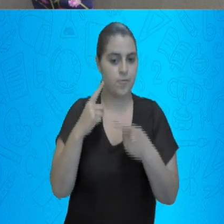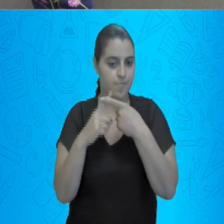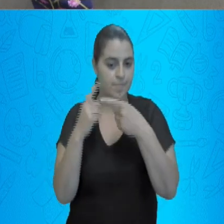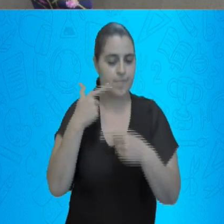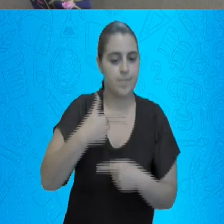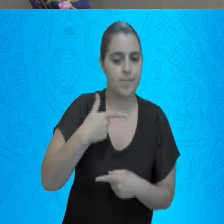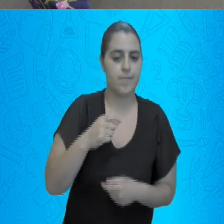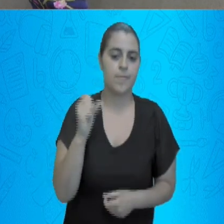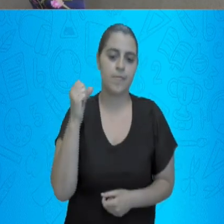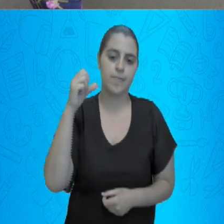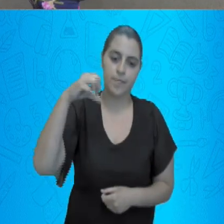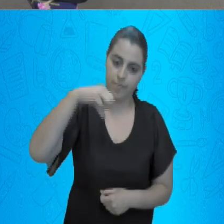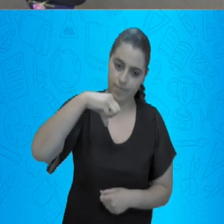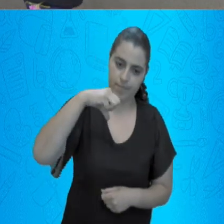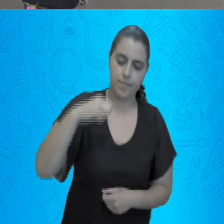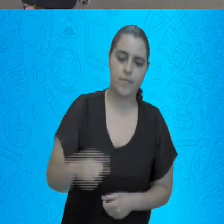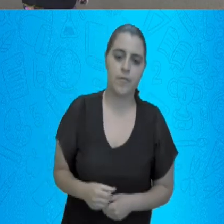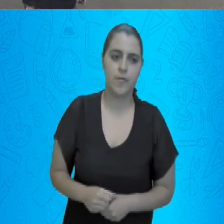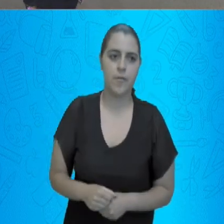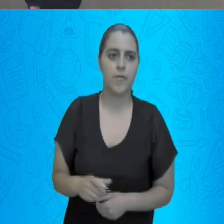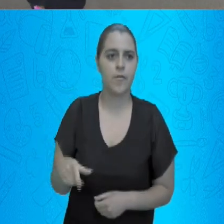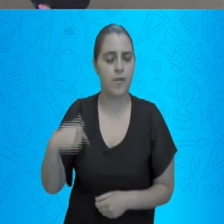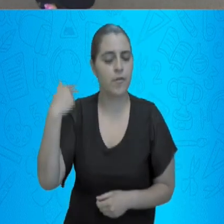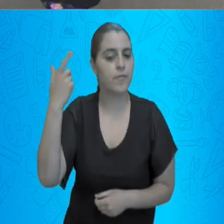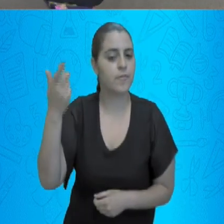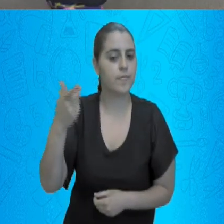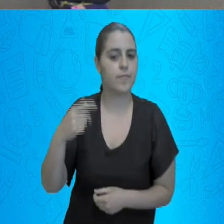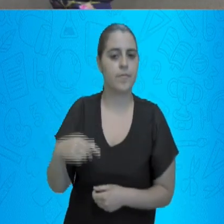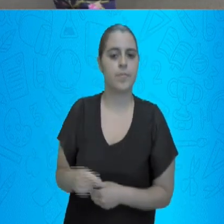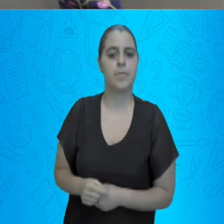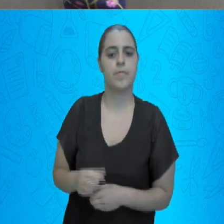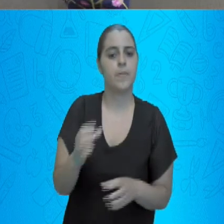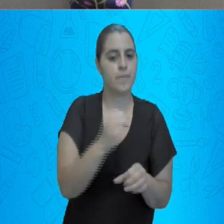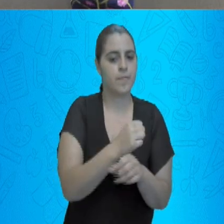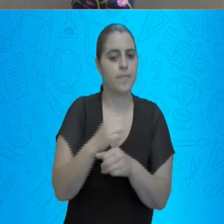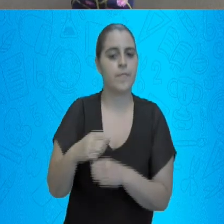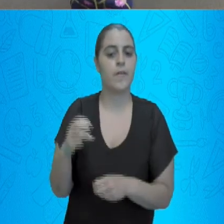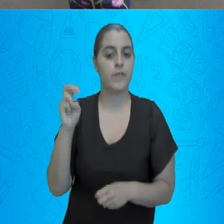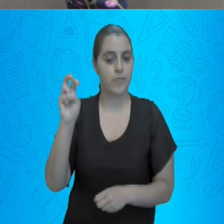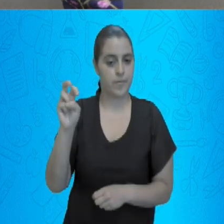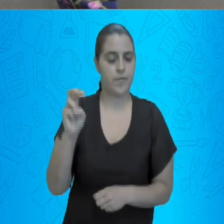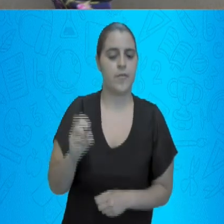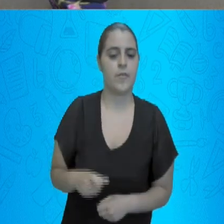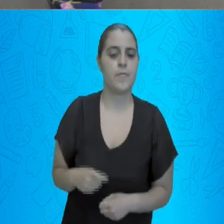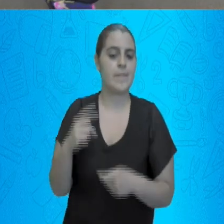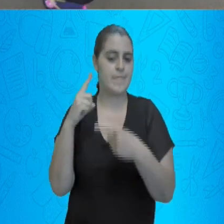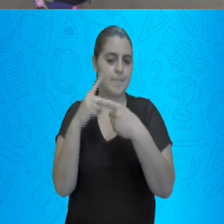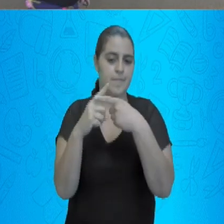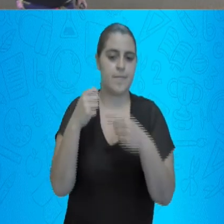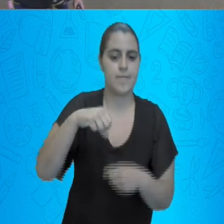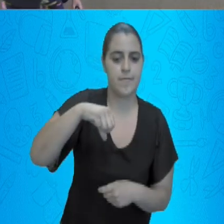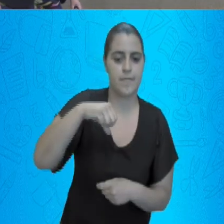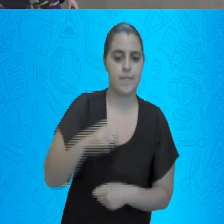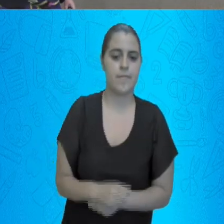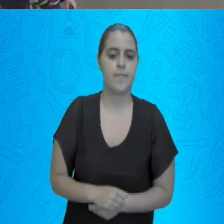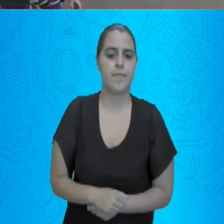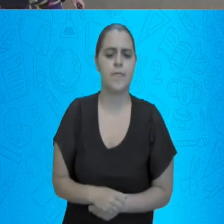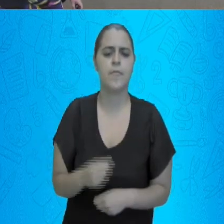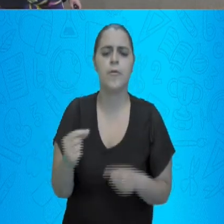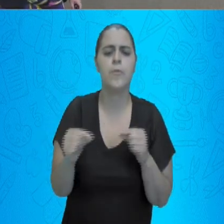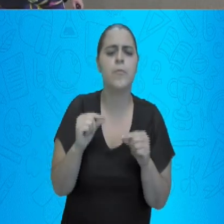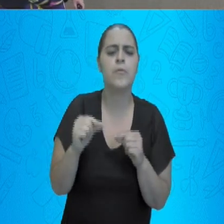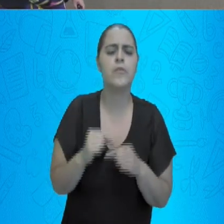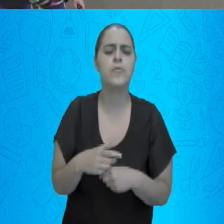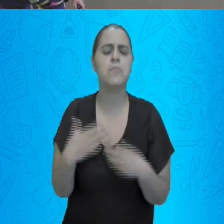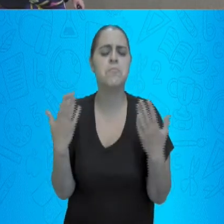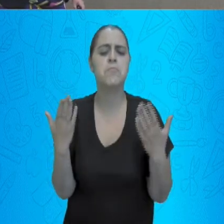9. E a nossa última operação. 5 mais 9. 9. Quanto que dá